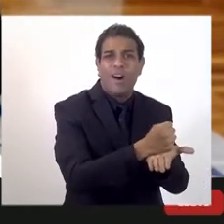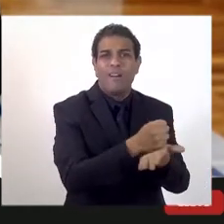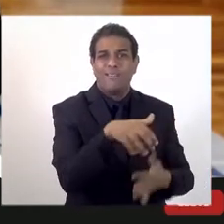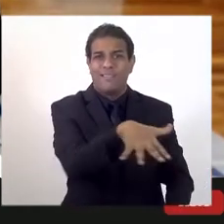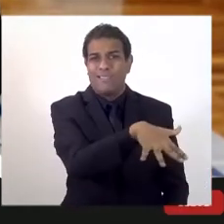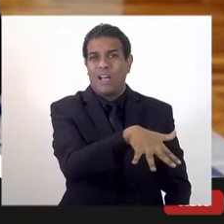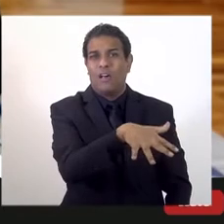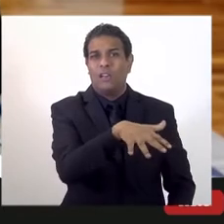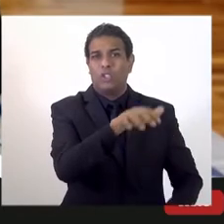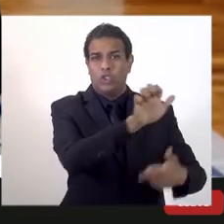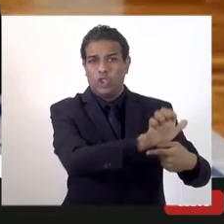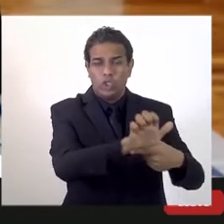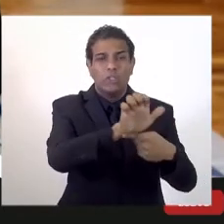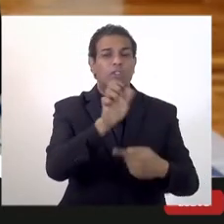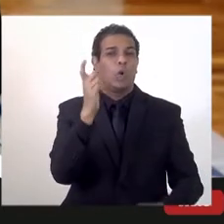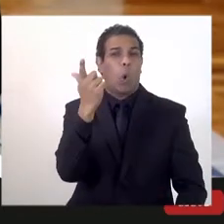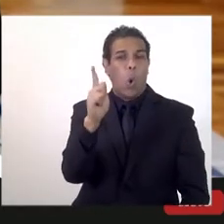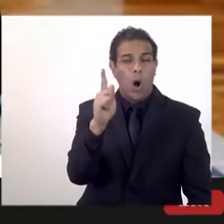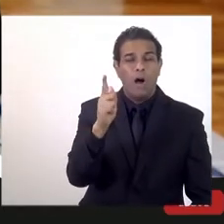Goiás,